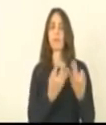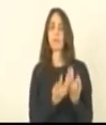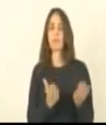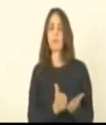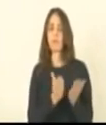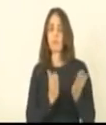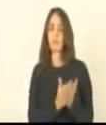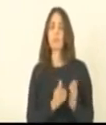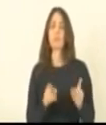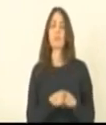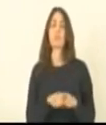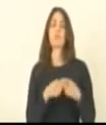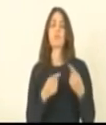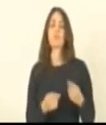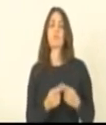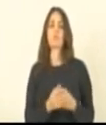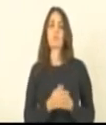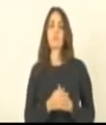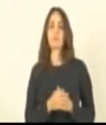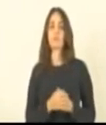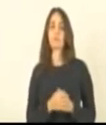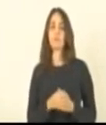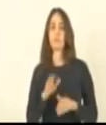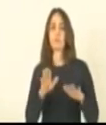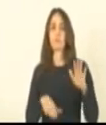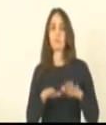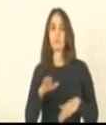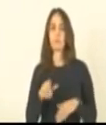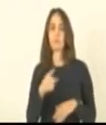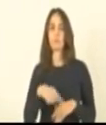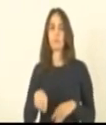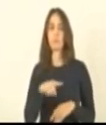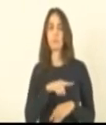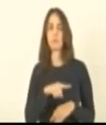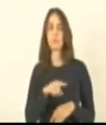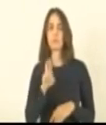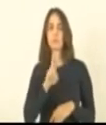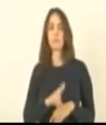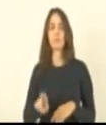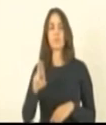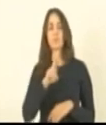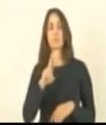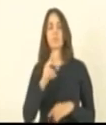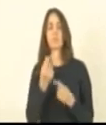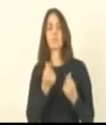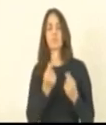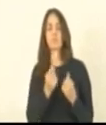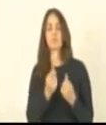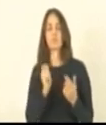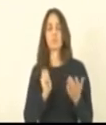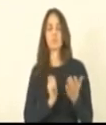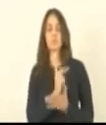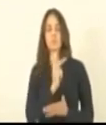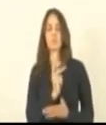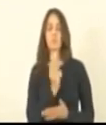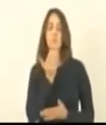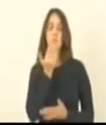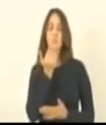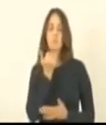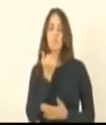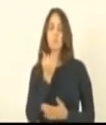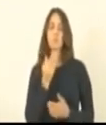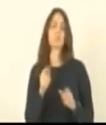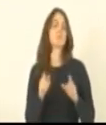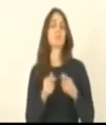impacta as famílias mais pobres que muitas vezes tem que usar esses recursos para alimentação abrindo